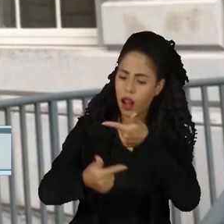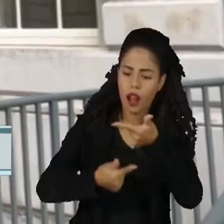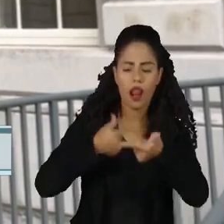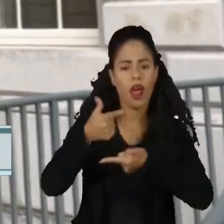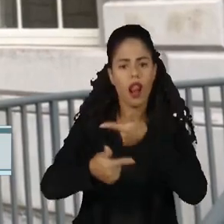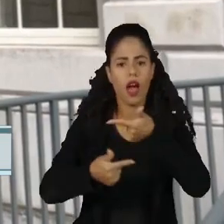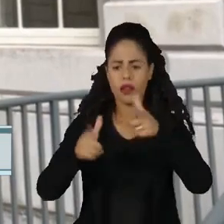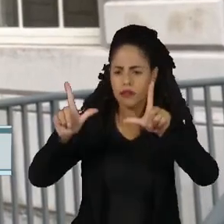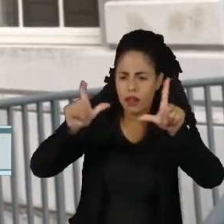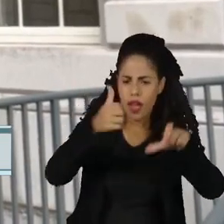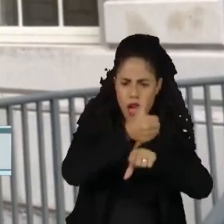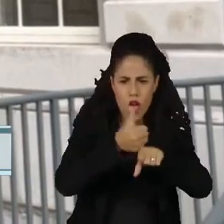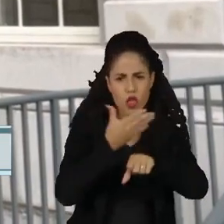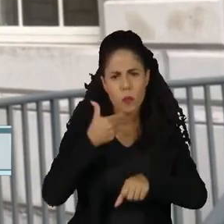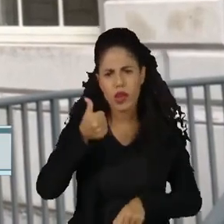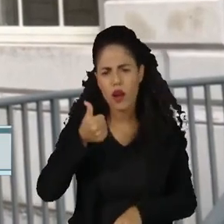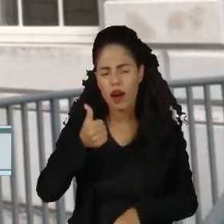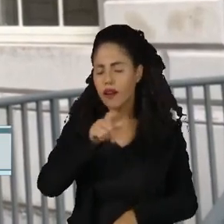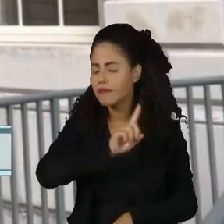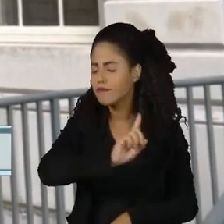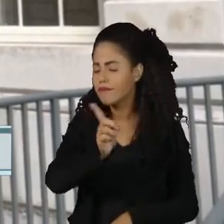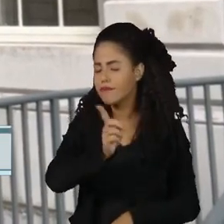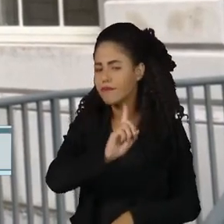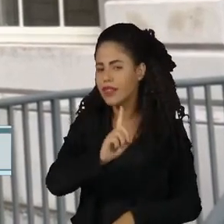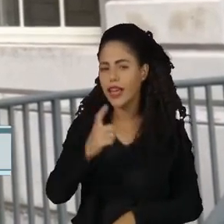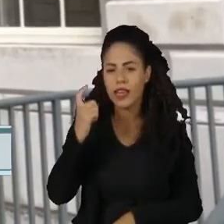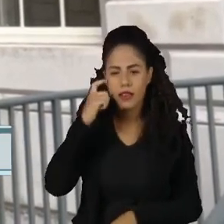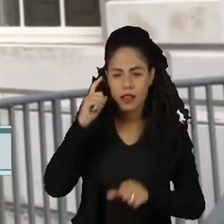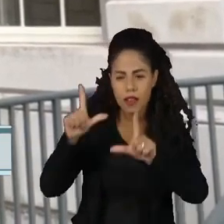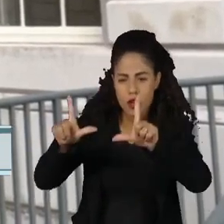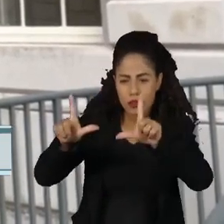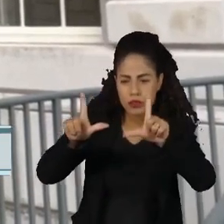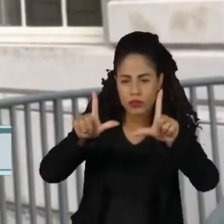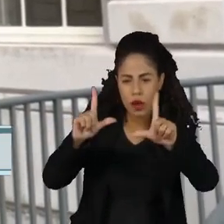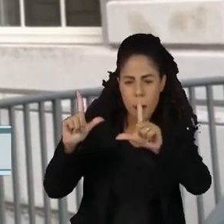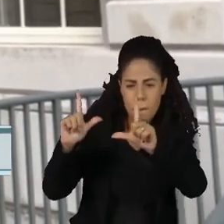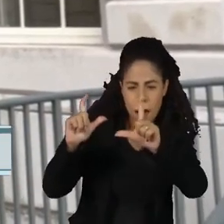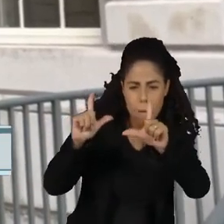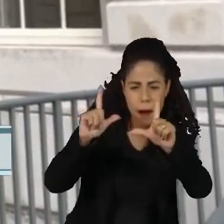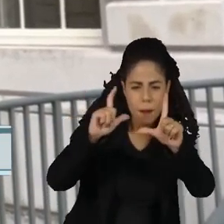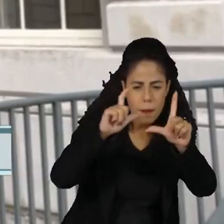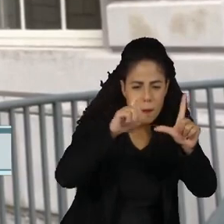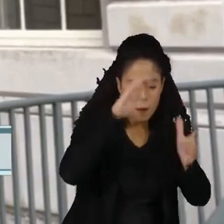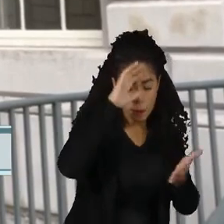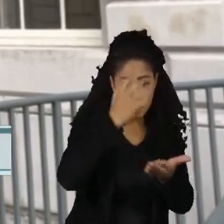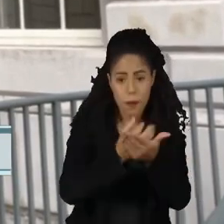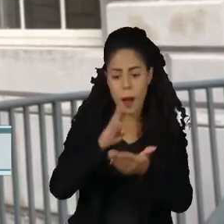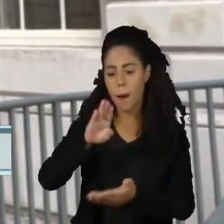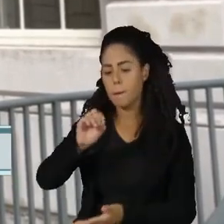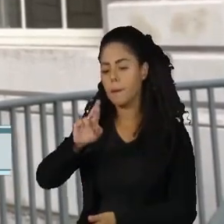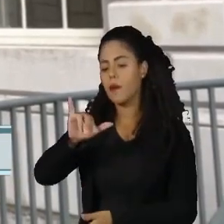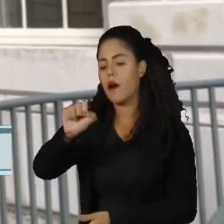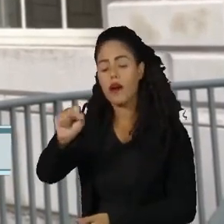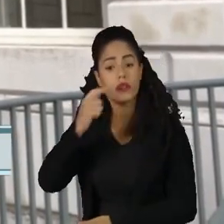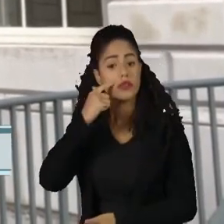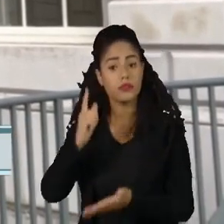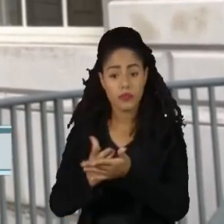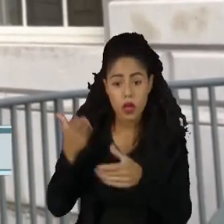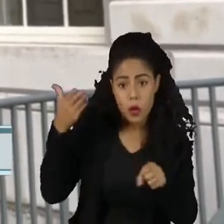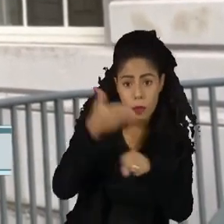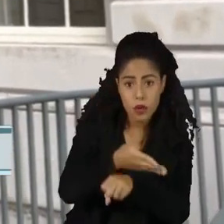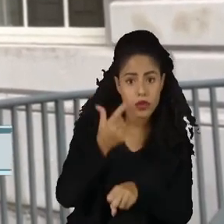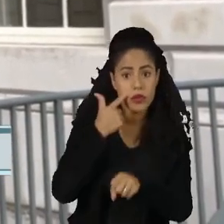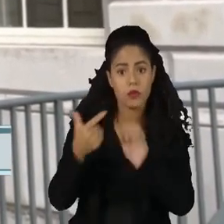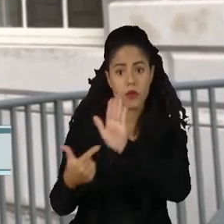fotógrafo, mas daquele que usou inteligência artificial. O alemão Boris Zendalksen participou do